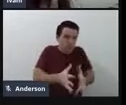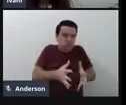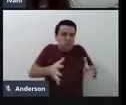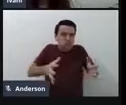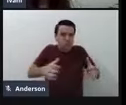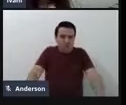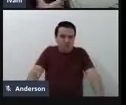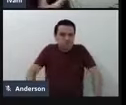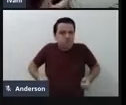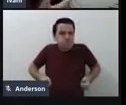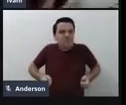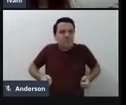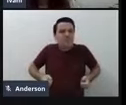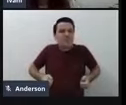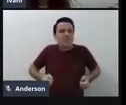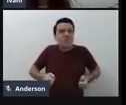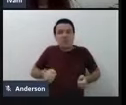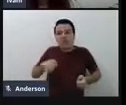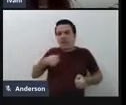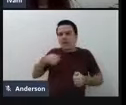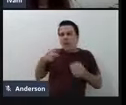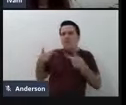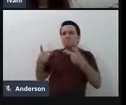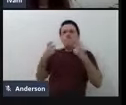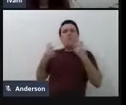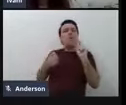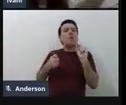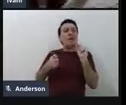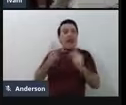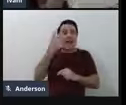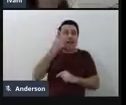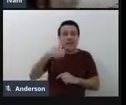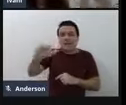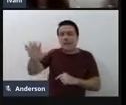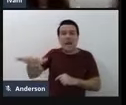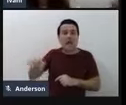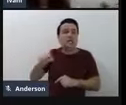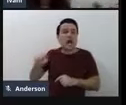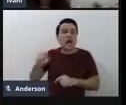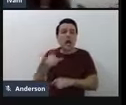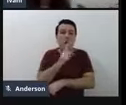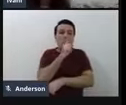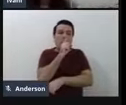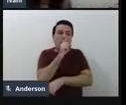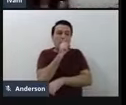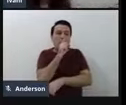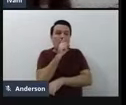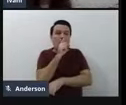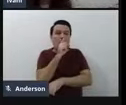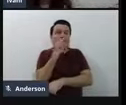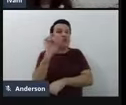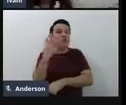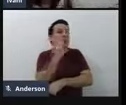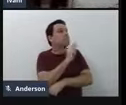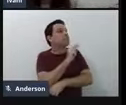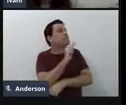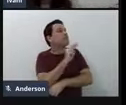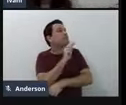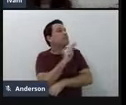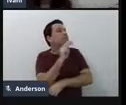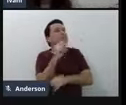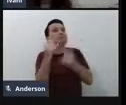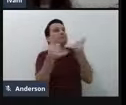criança, ela era uma espectadora, né, daquela brincadeira que acontecia no entorno dela. Por quê? Porque muitas